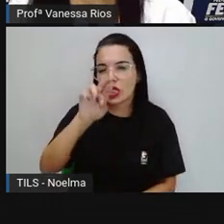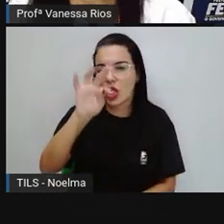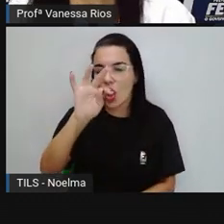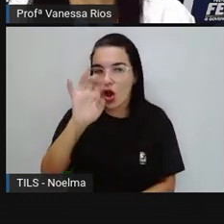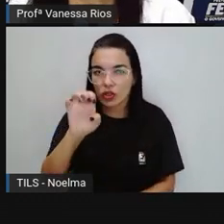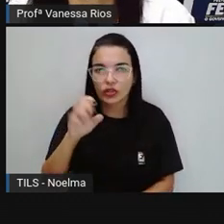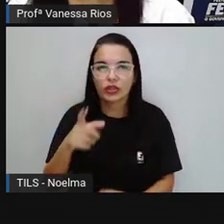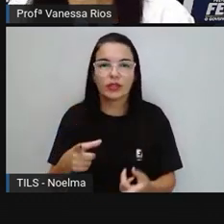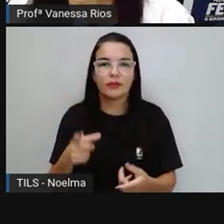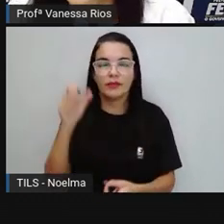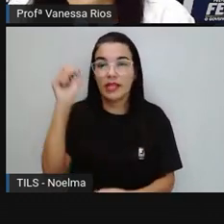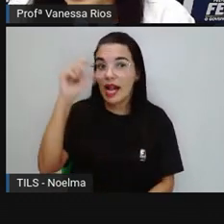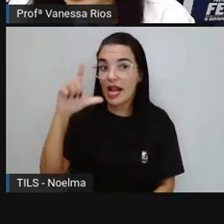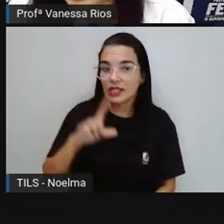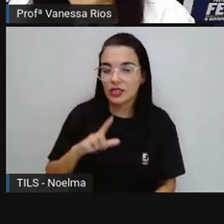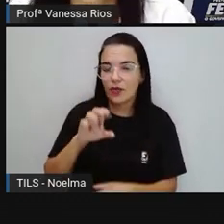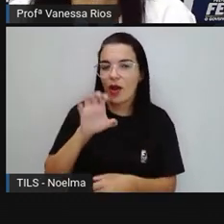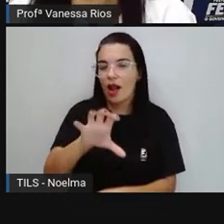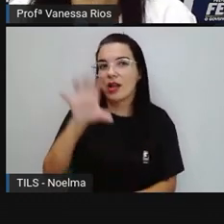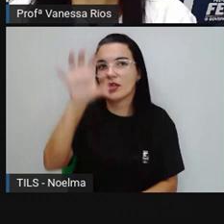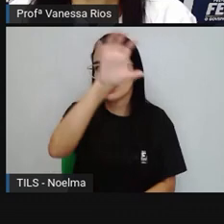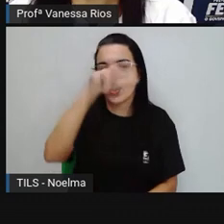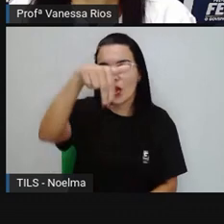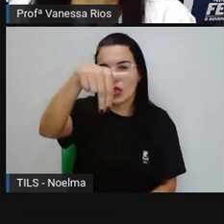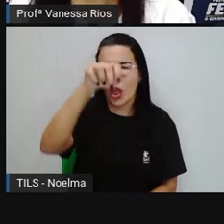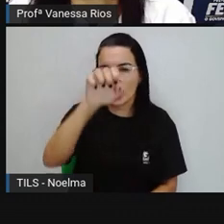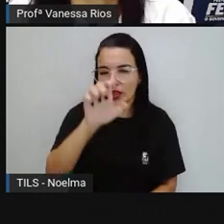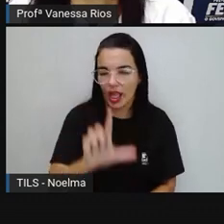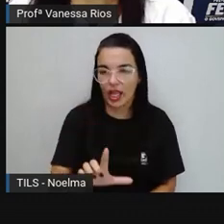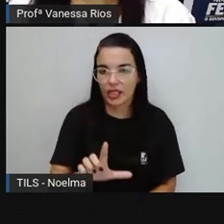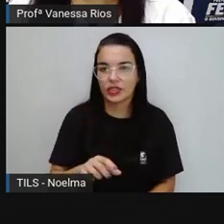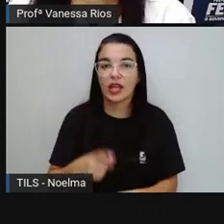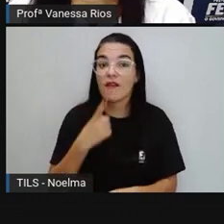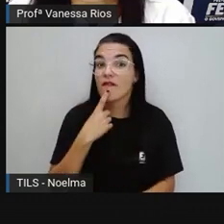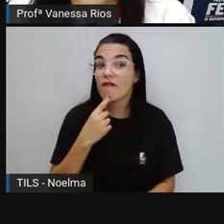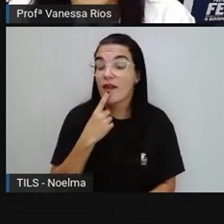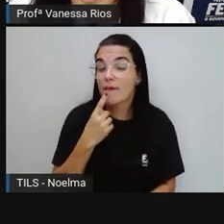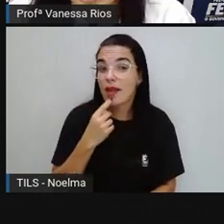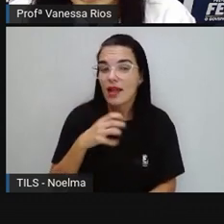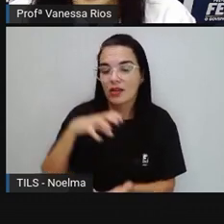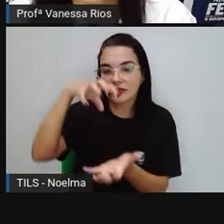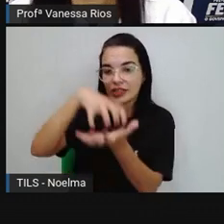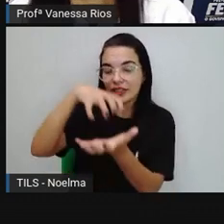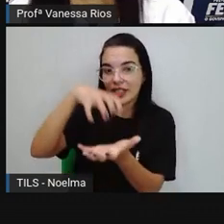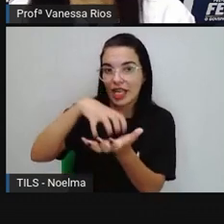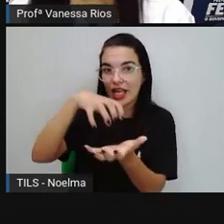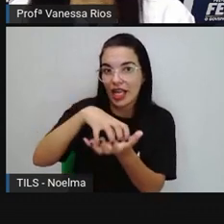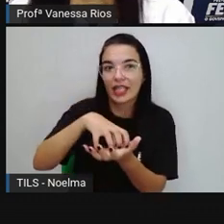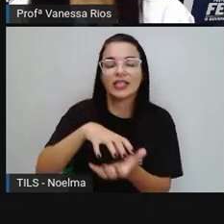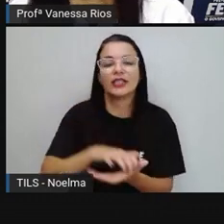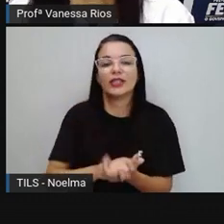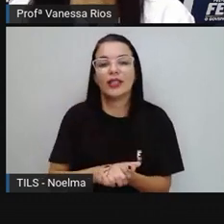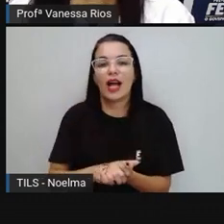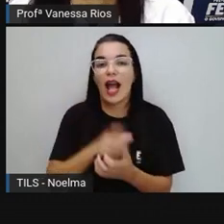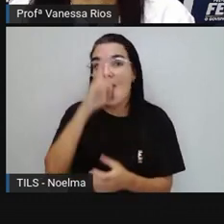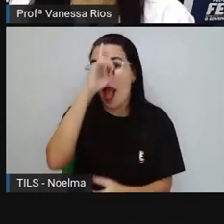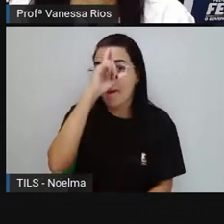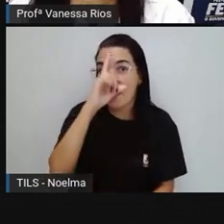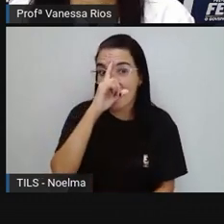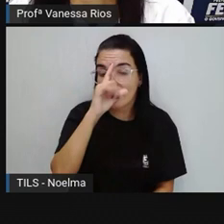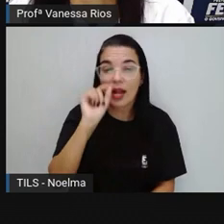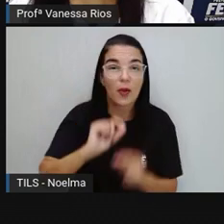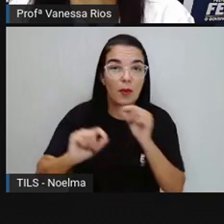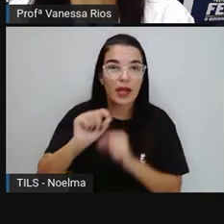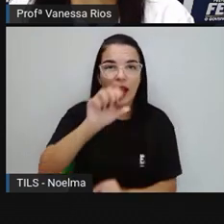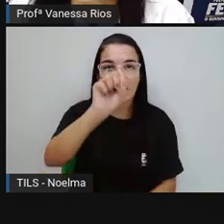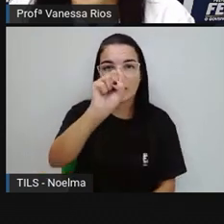azul, a região nordeste, de vermelho, a região centro-oeste, de amarelo,